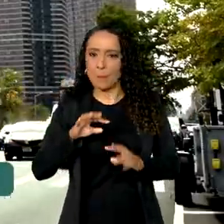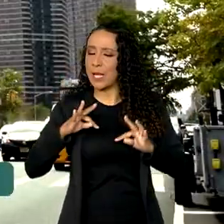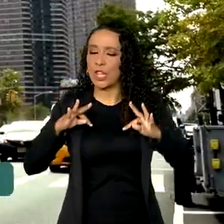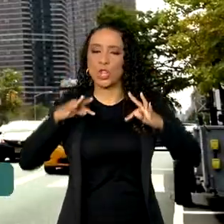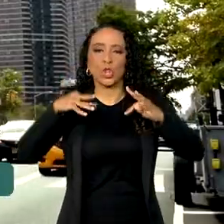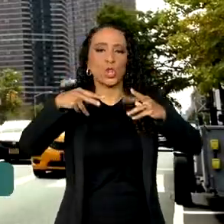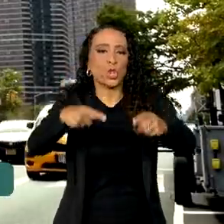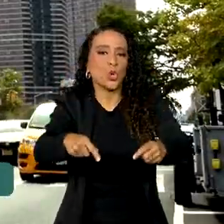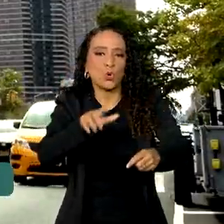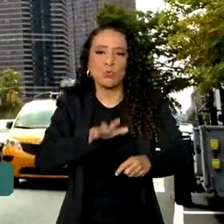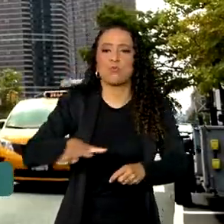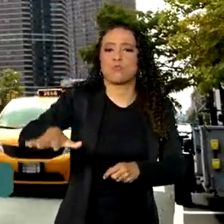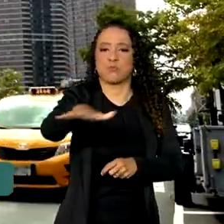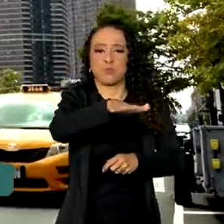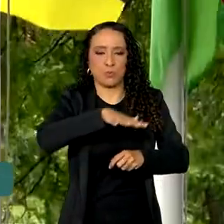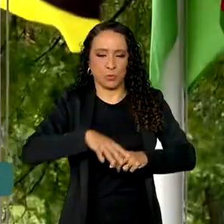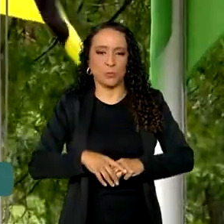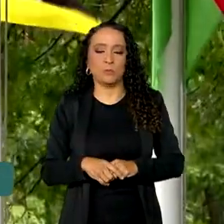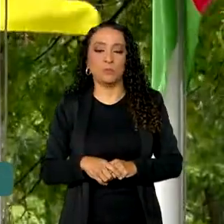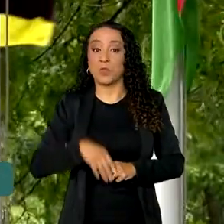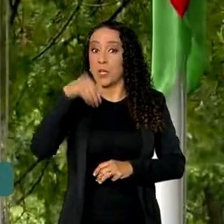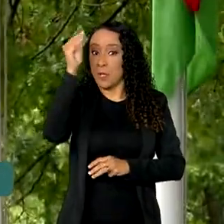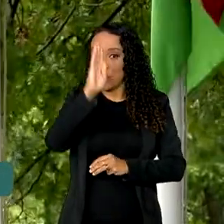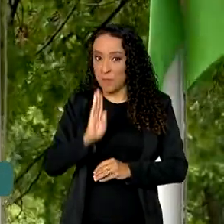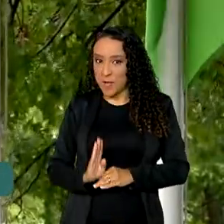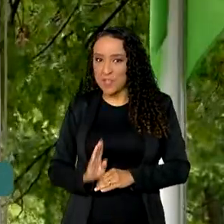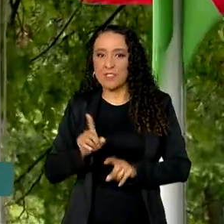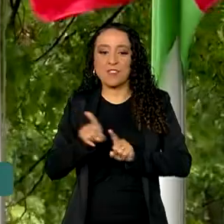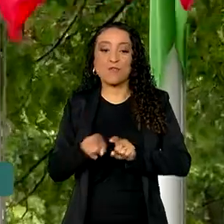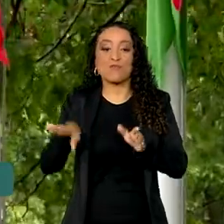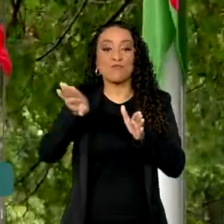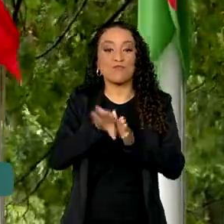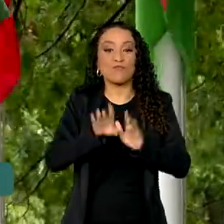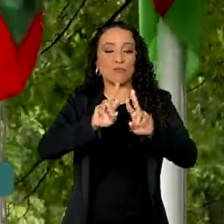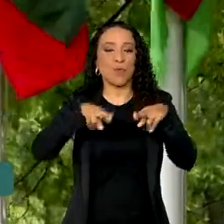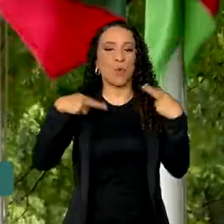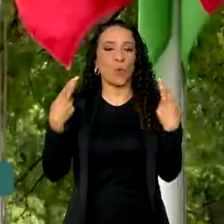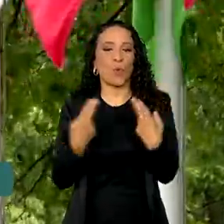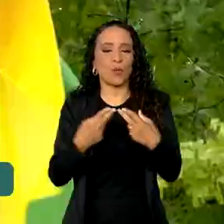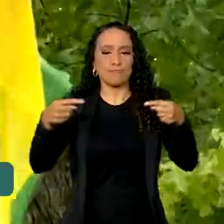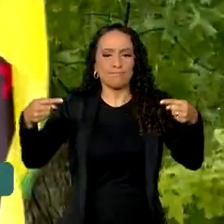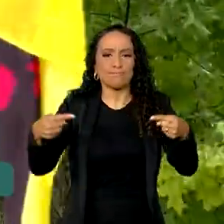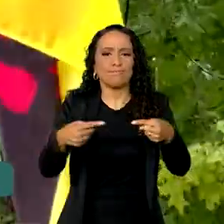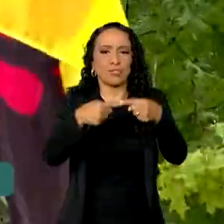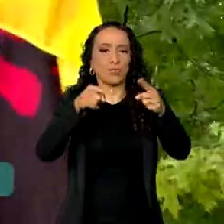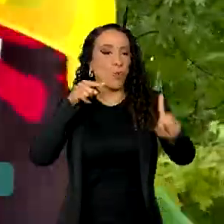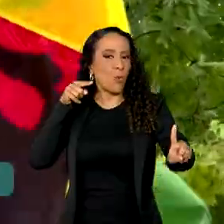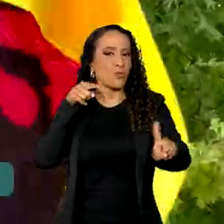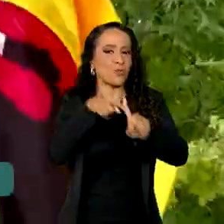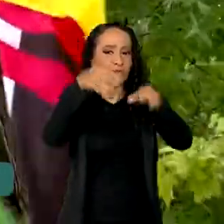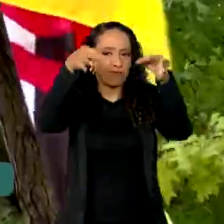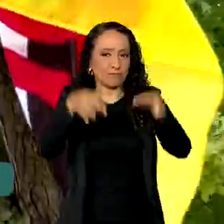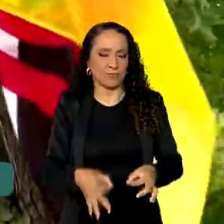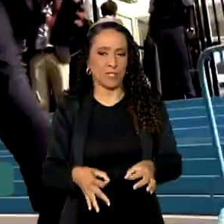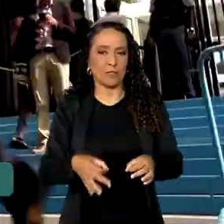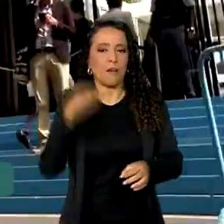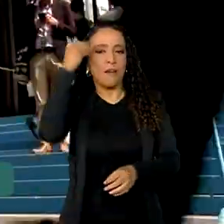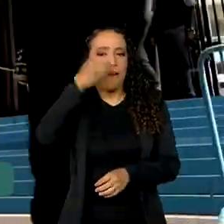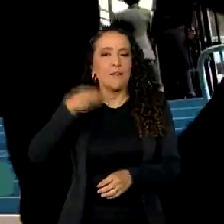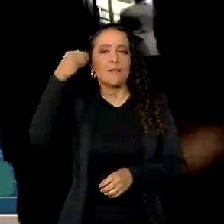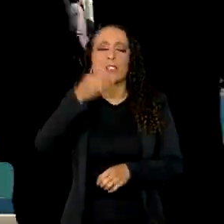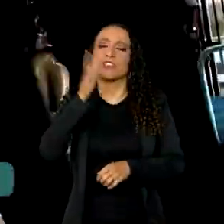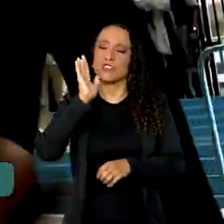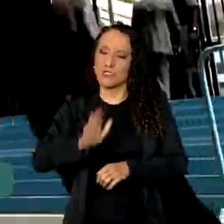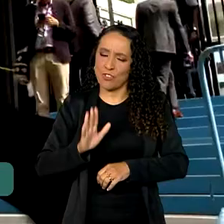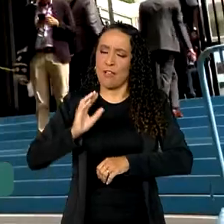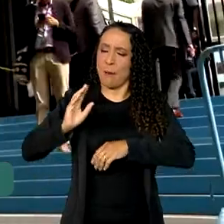todos em toda parte. E o Brasil chega na Assembleia sintonizado com esse objetivo. Com a experiência de quem